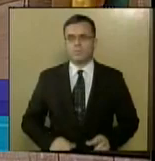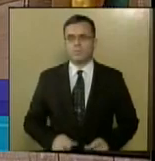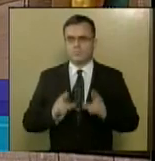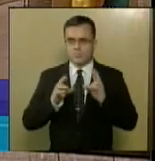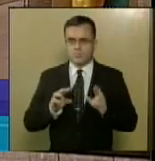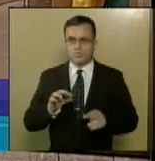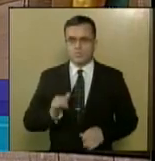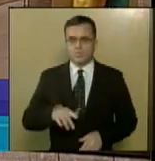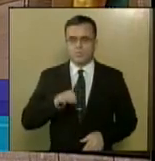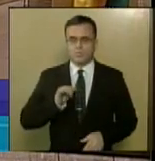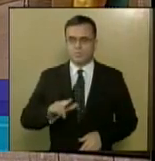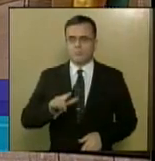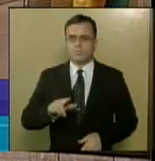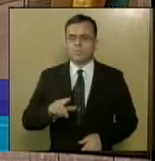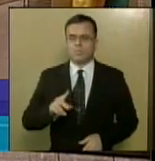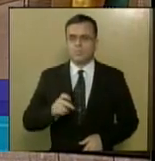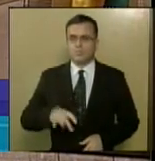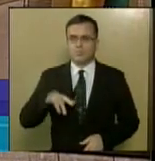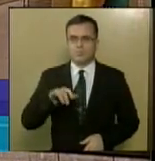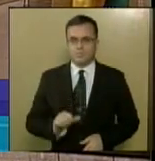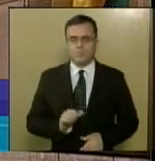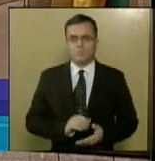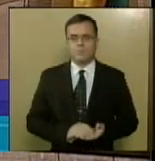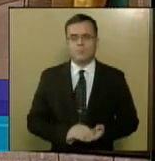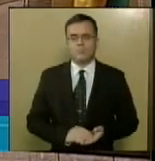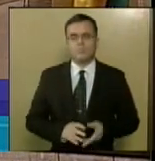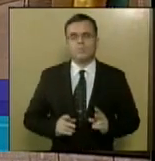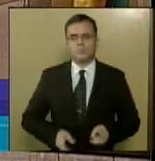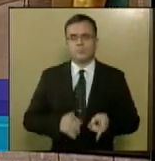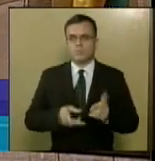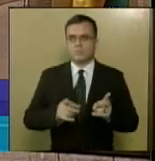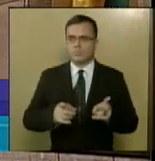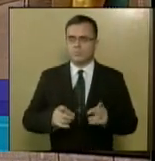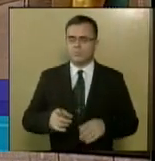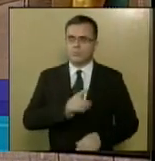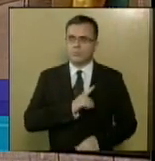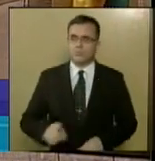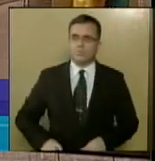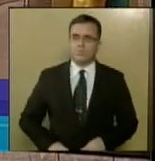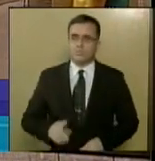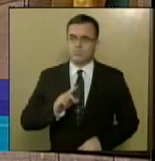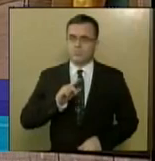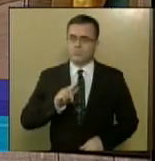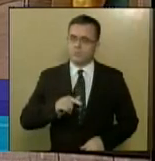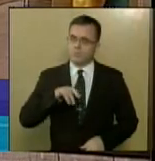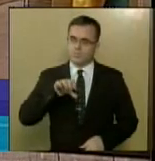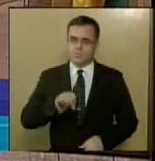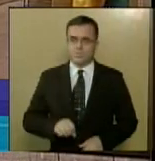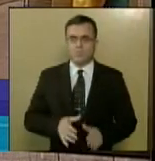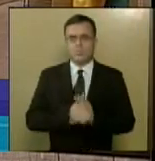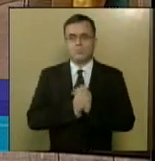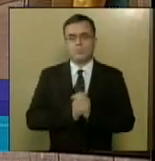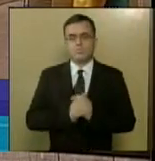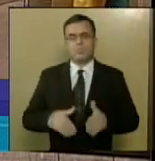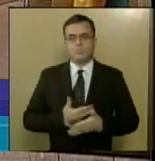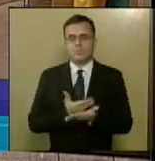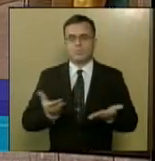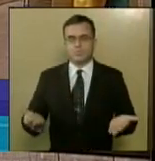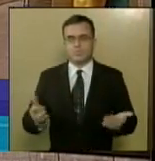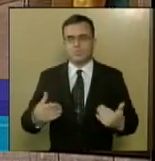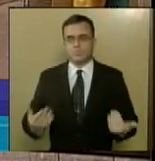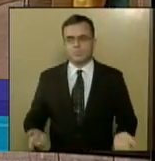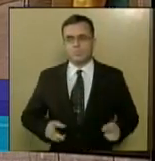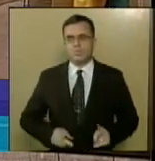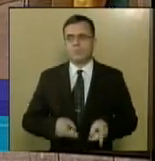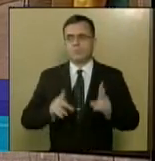deputados Wander Balmarinho e Augusto Bezerra. Em seguida, o deputado Geórgio Passos ocupou a tribuna, saudando a todos os presentes, em